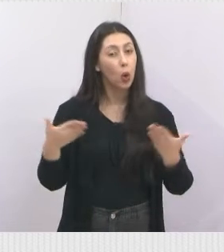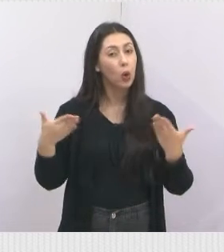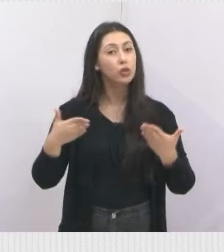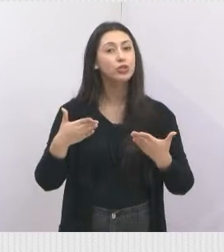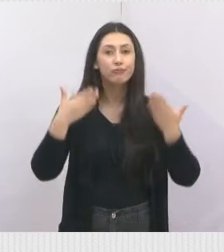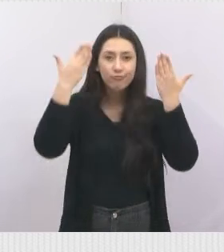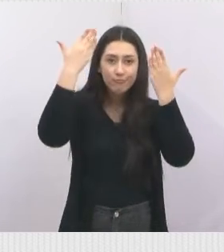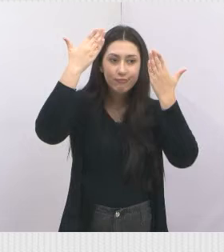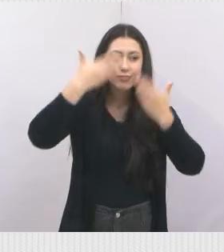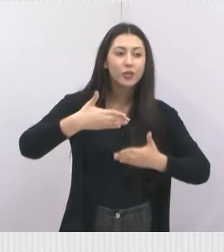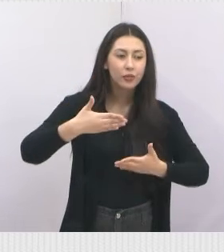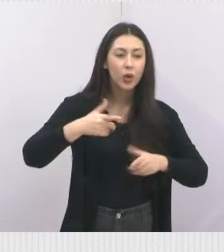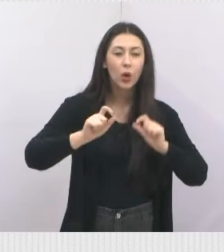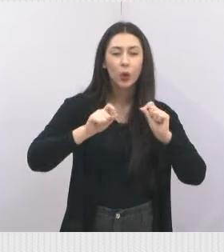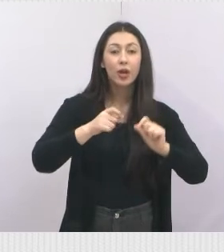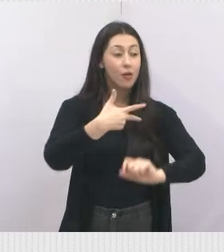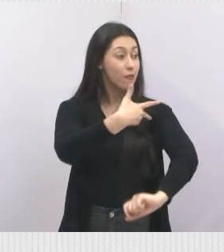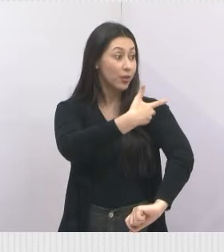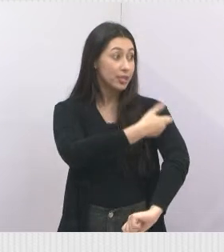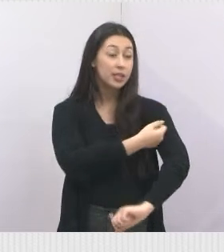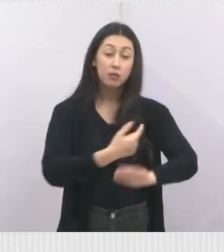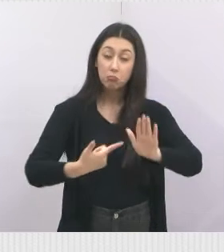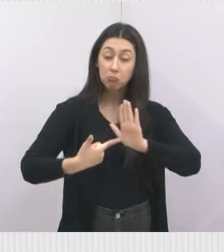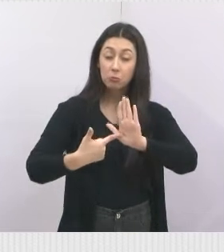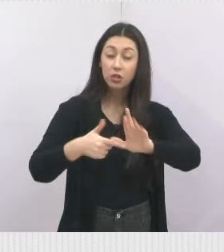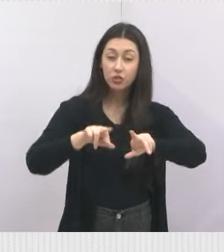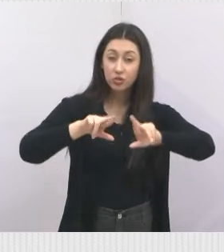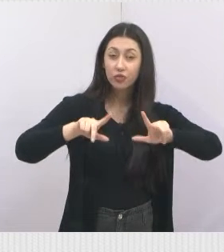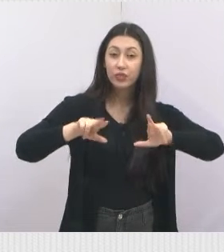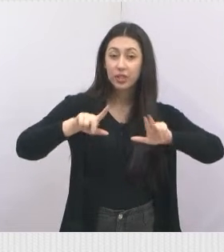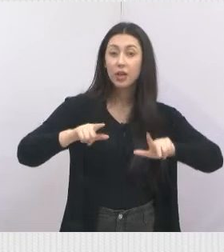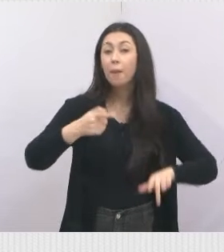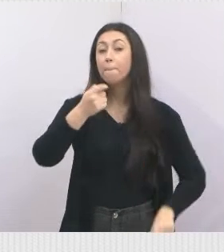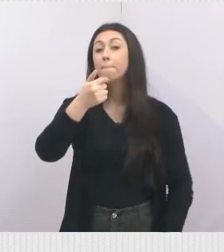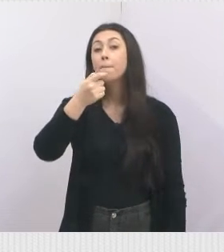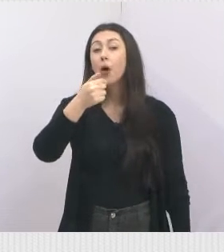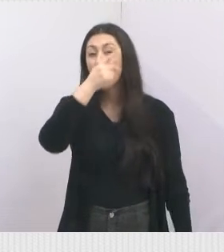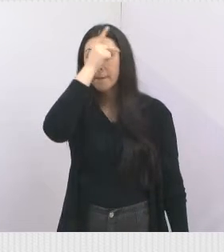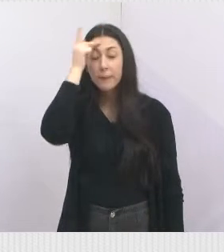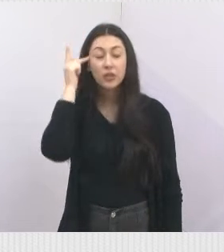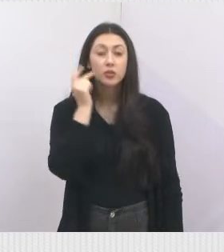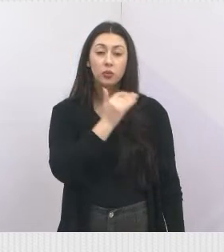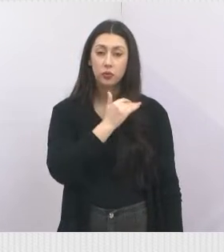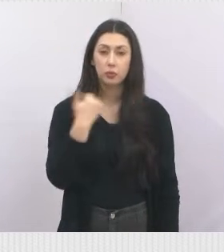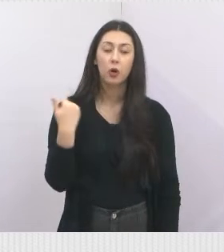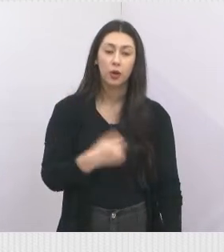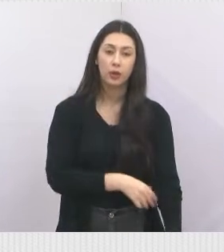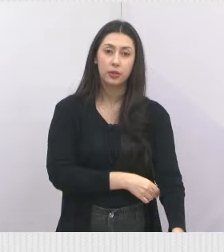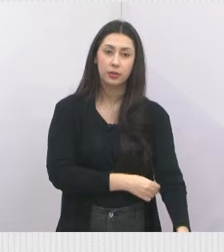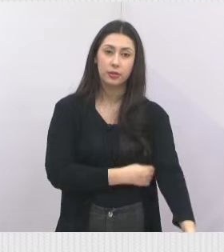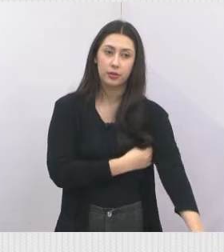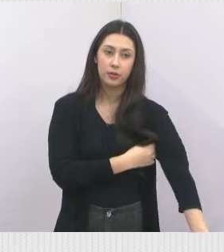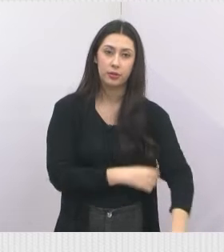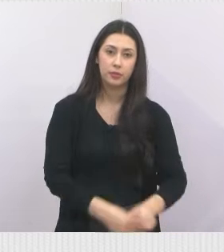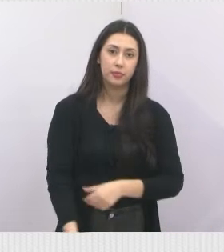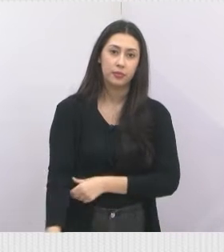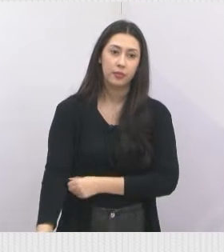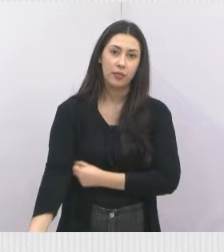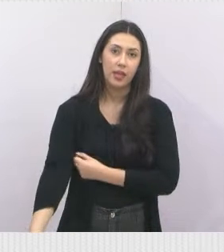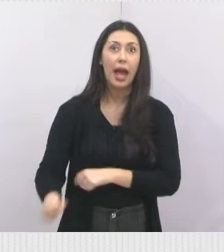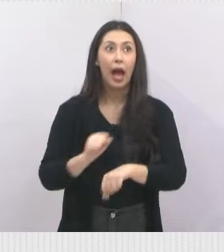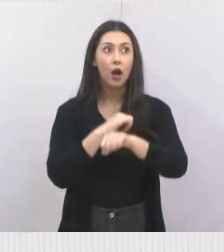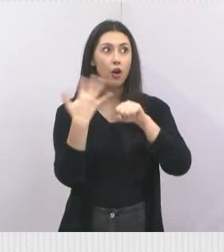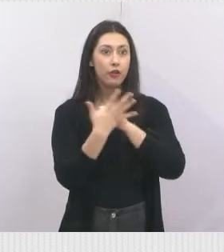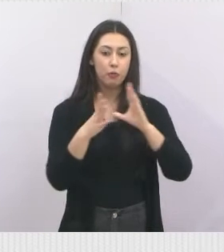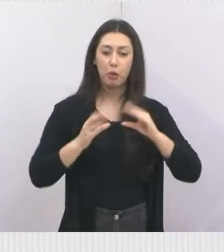comprovada que a vacina fez a diferença e nós temos hoje poucas pessoas ainda sofrendo. Não que você não vá contrair